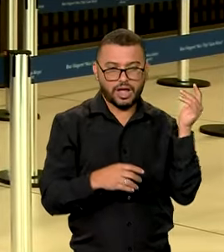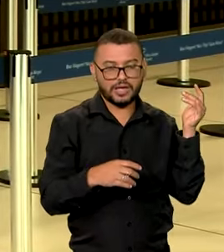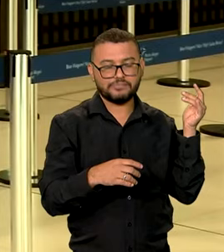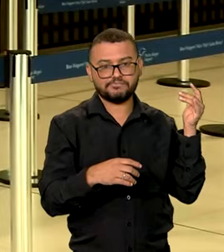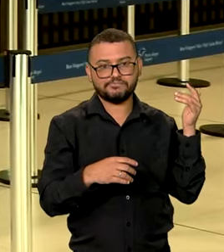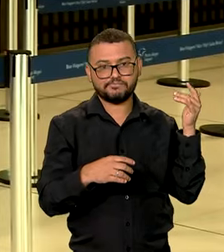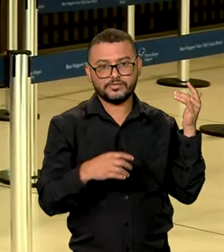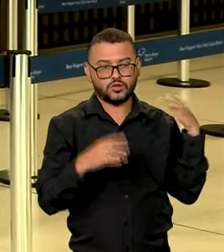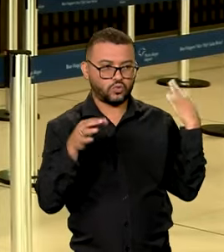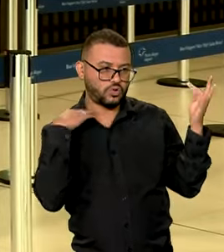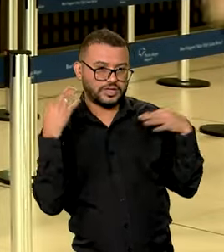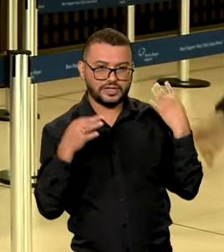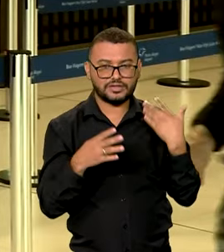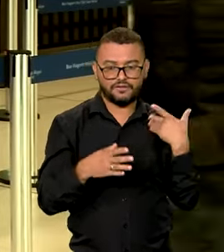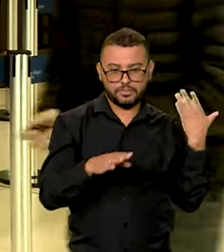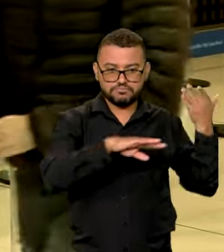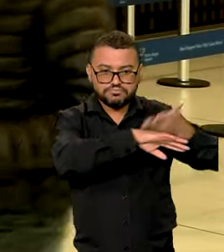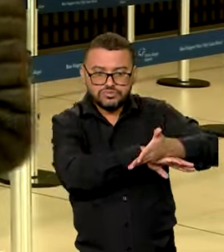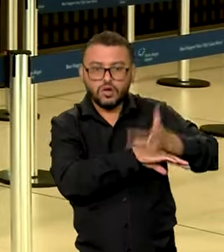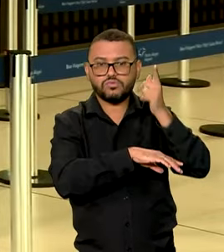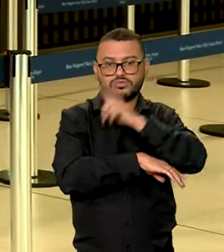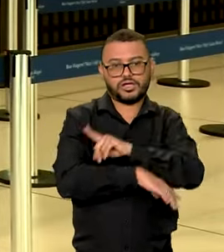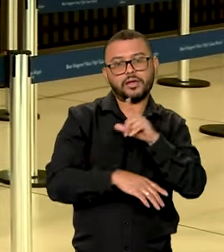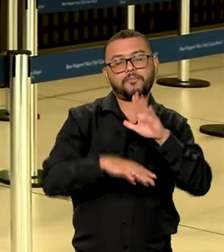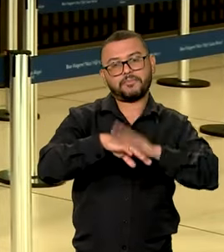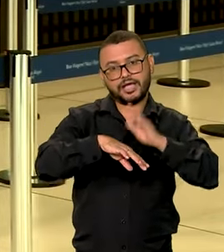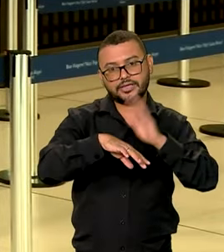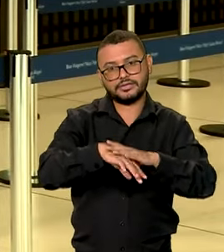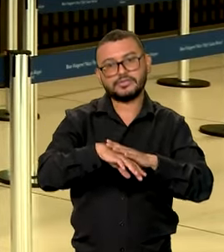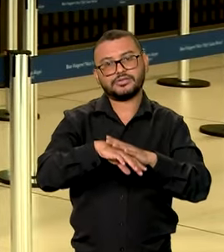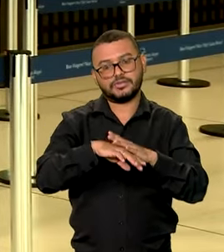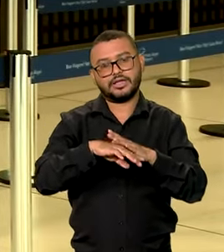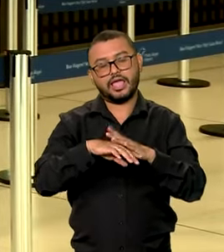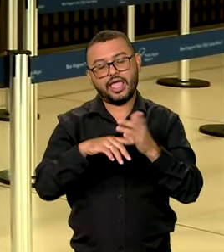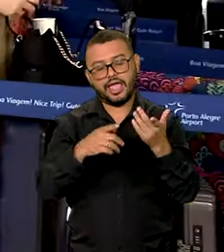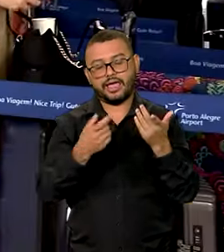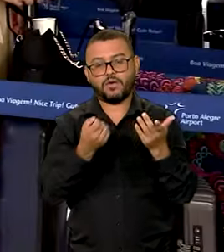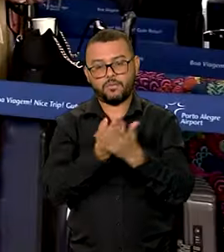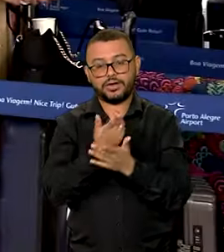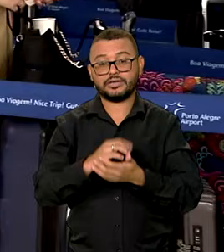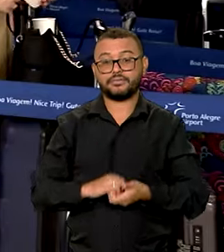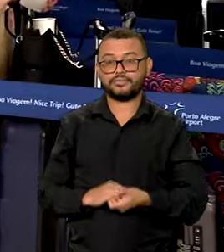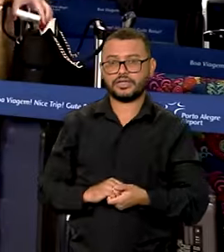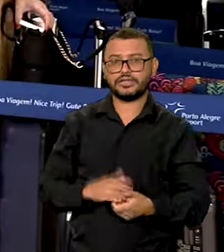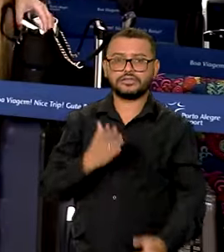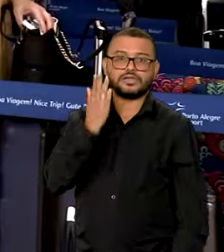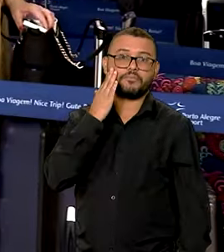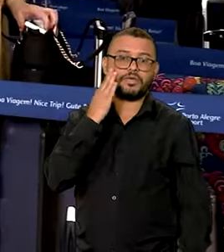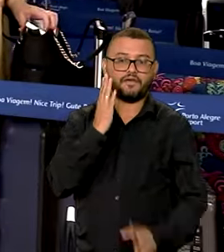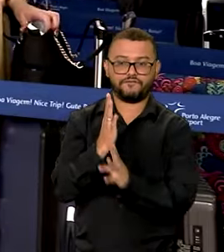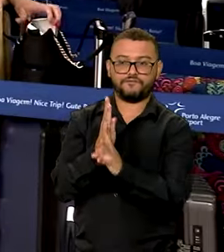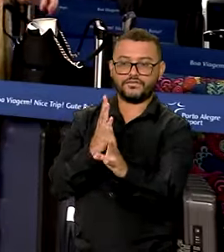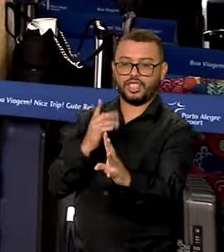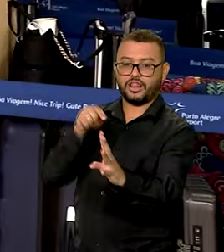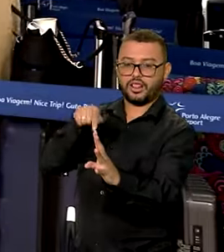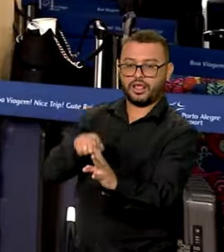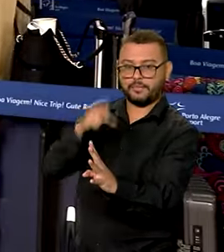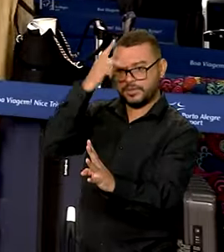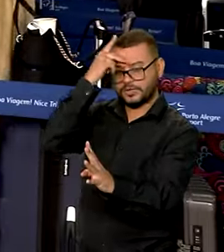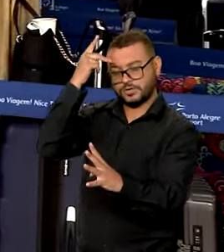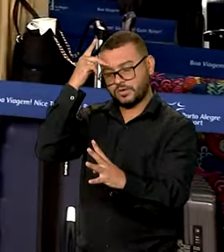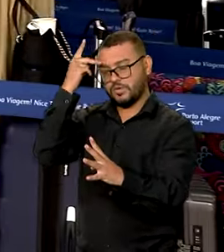Que conversam muito com o público da Frapor, que agora, consequentemente, está se tornando nossos clientes também. Ao passar por essa fila, os passageiros serão